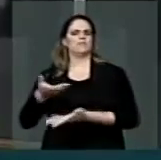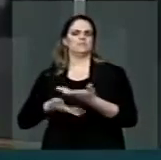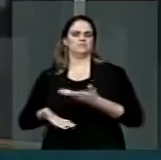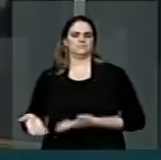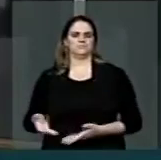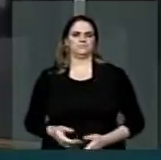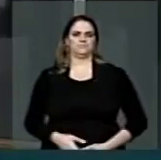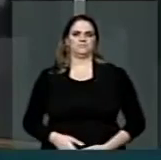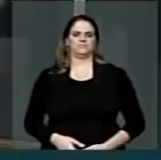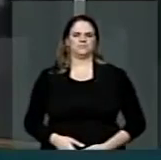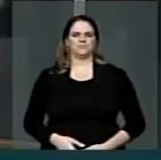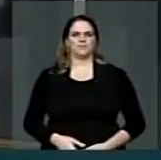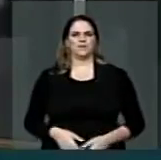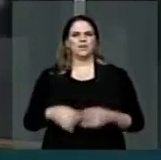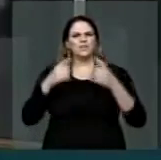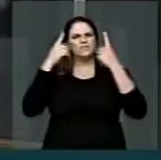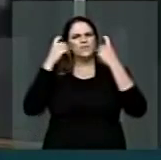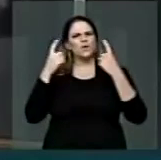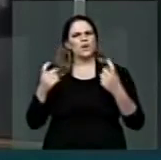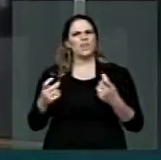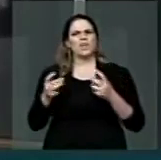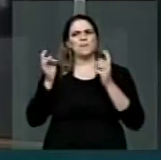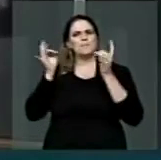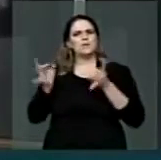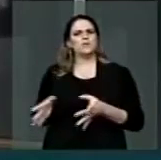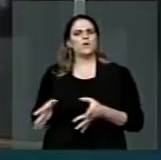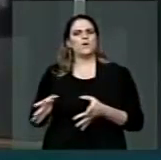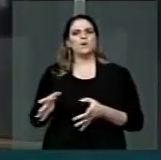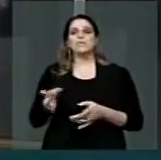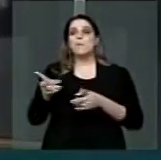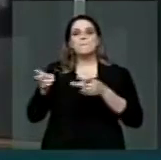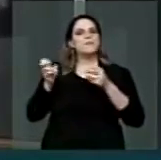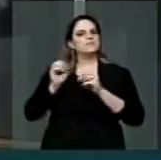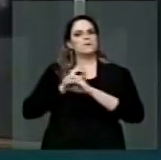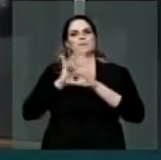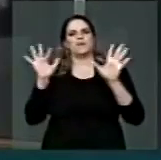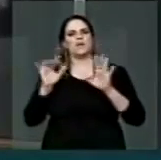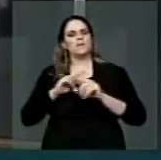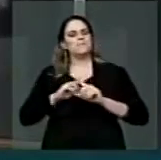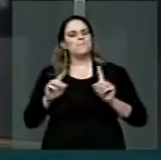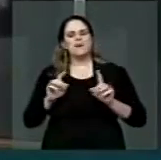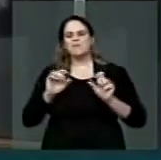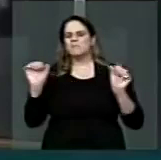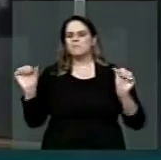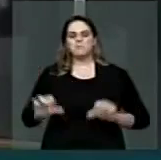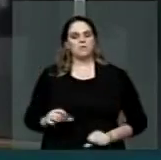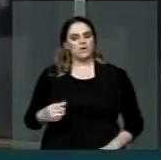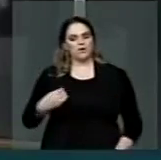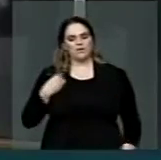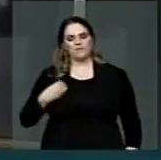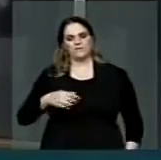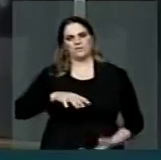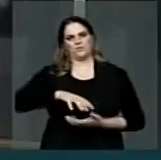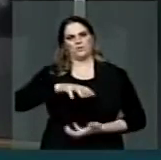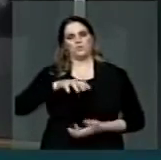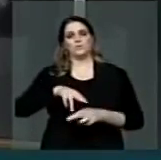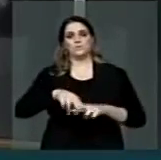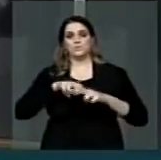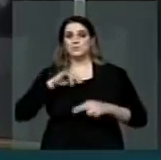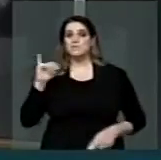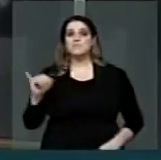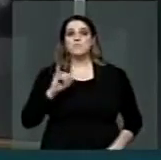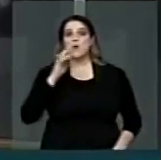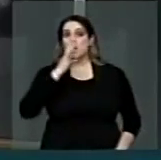A violência e o abandono são praticamente invisíveis, mas afetam de maneira devastadora a pessoa idosa. Por isso a denúncia é tão